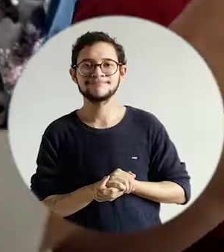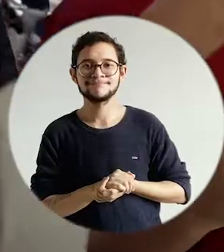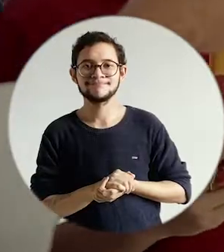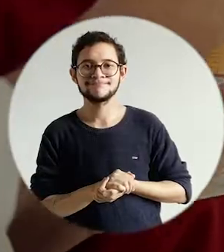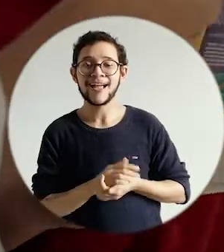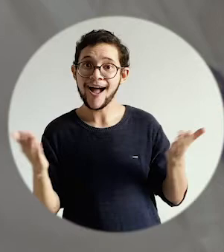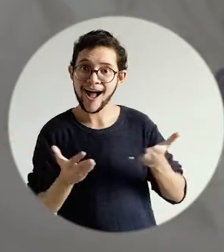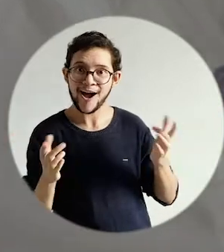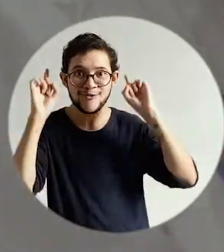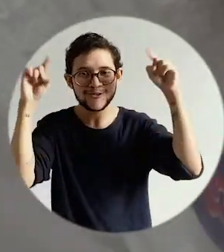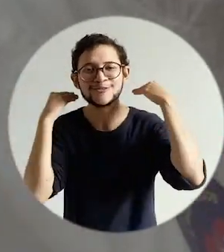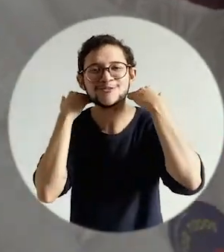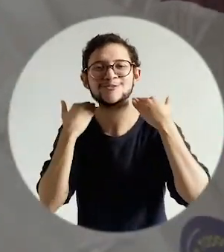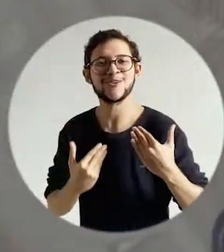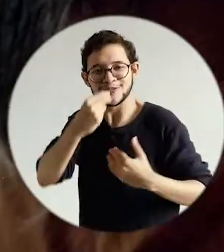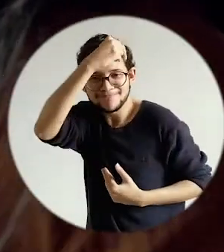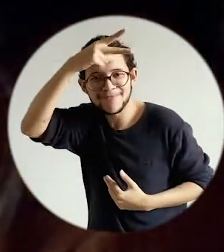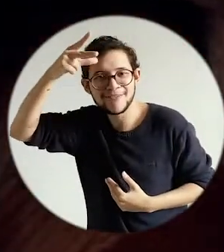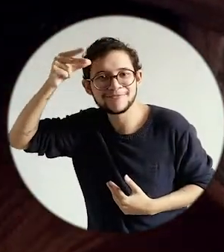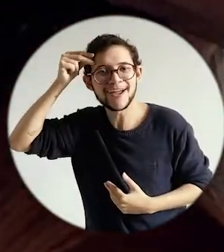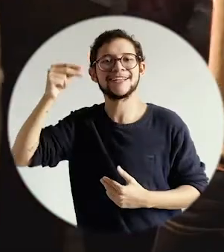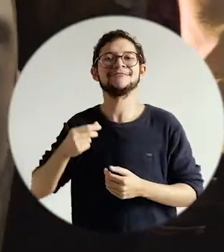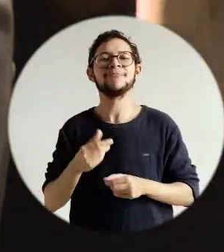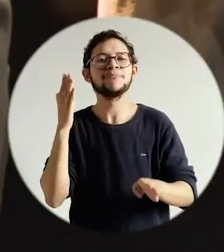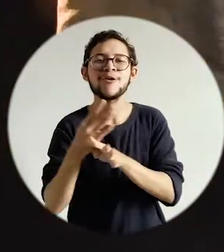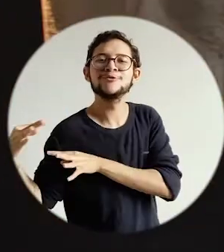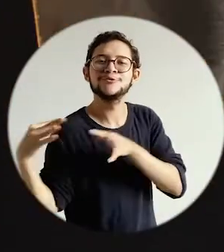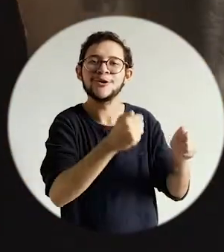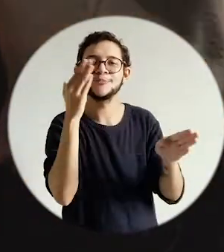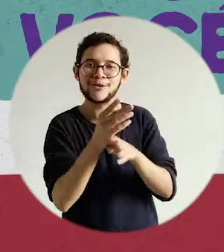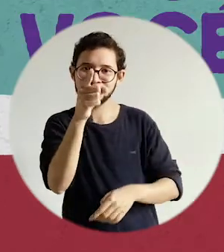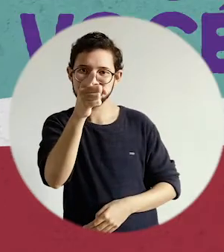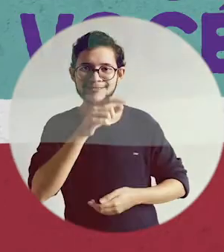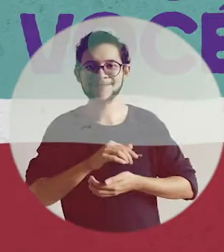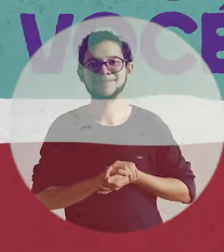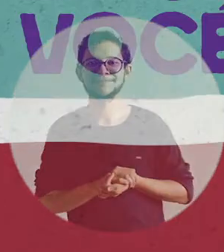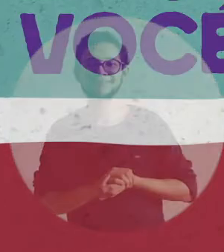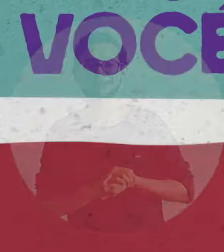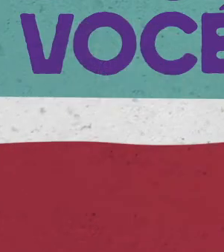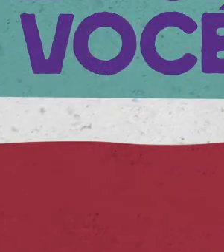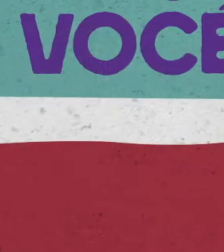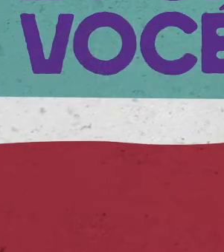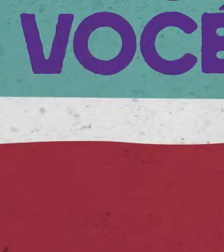Agora é Isolda Prefeita. É por todos, é por você.